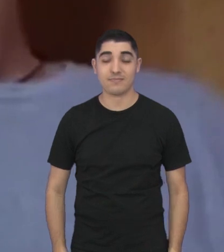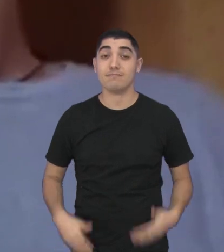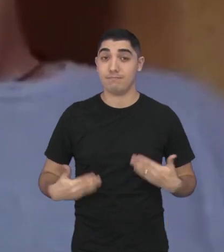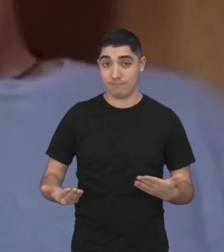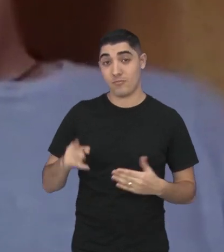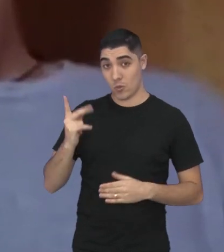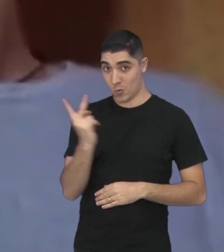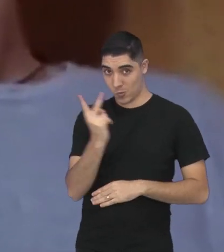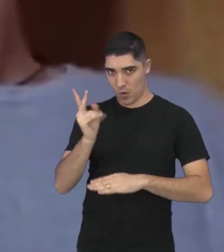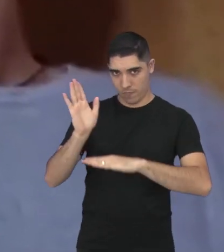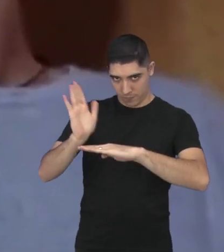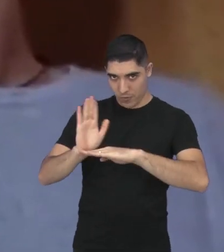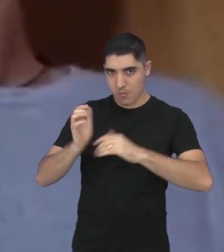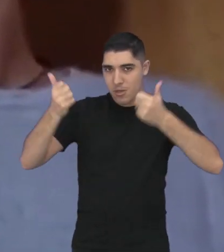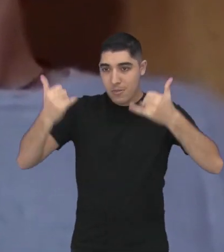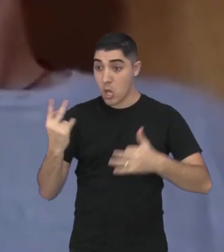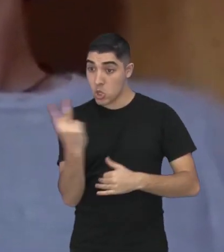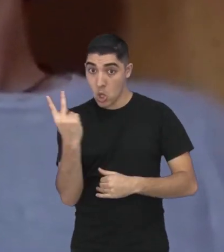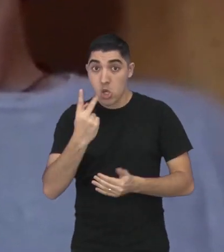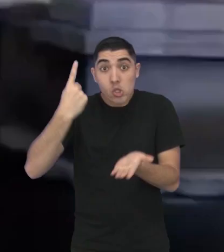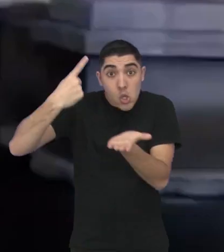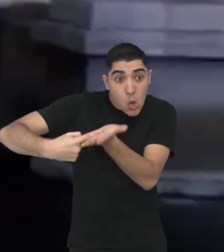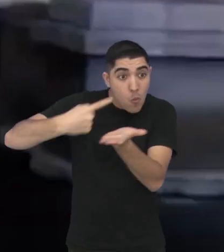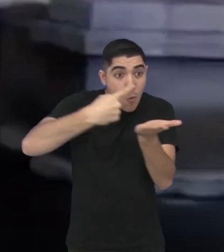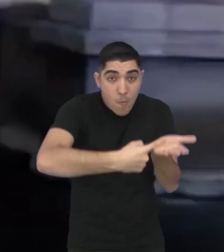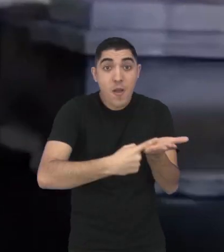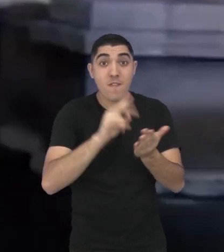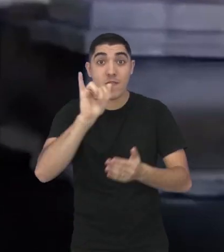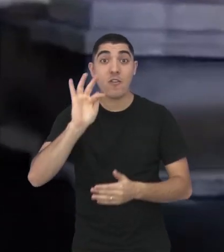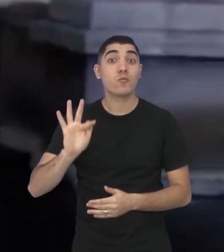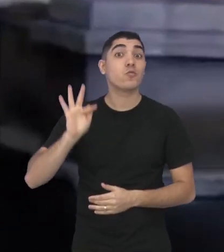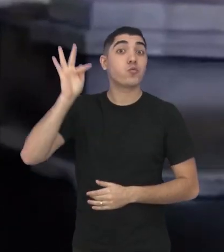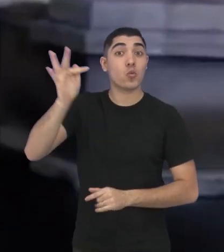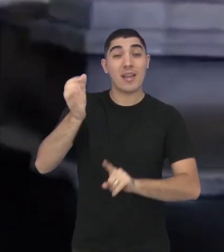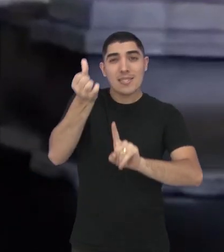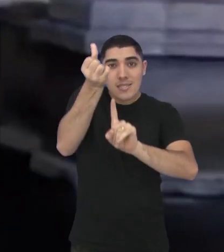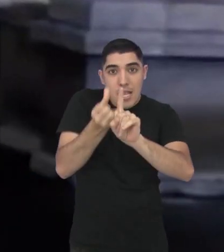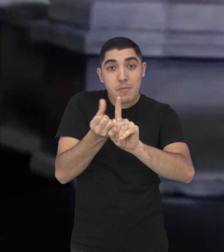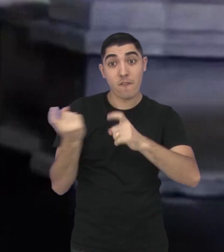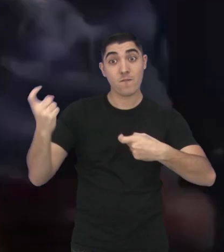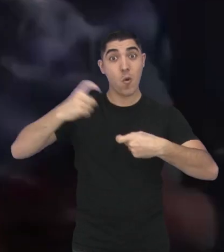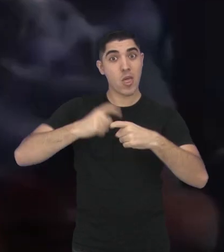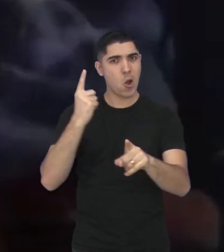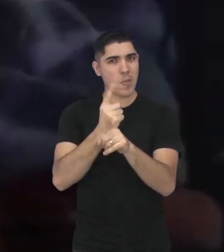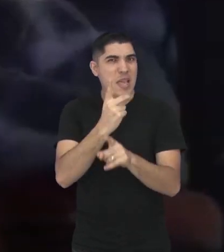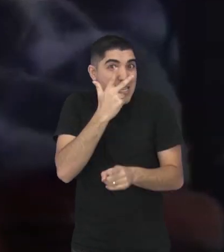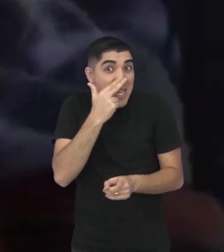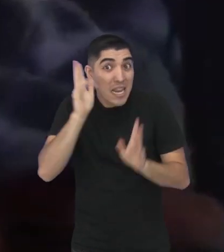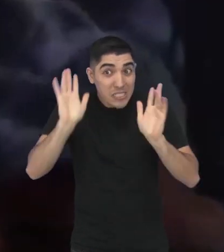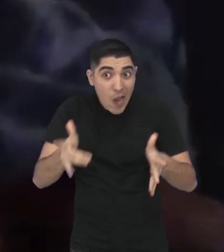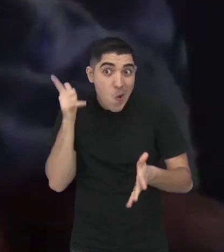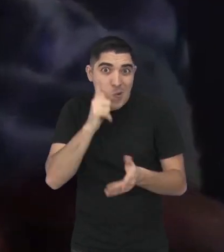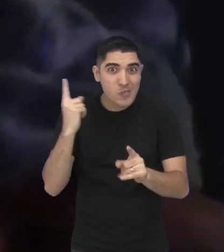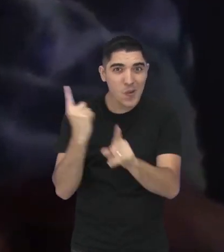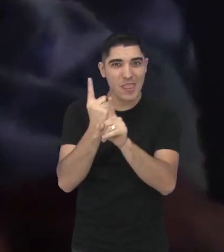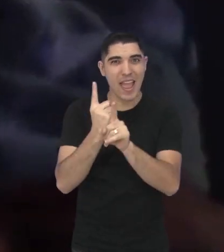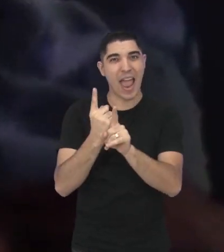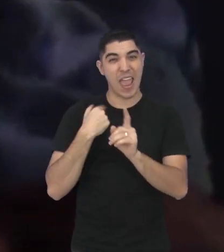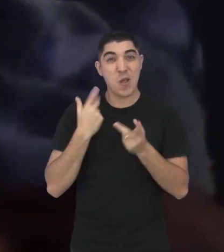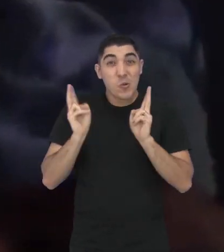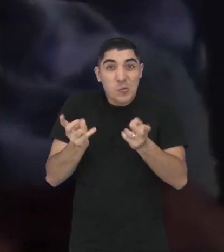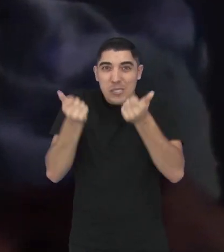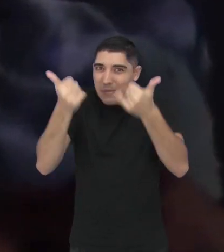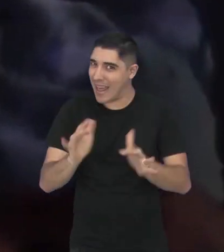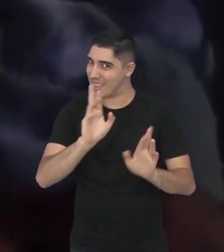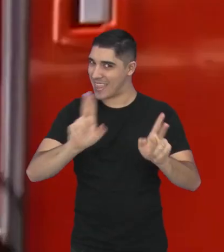Inclusive, na despedida dos dois, eles prometem se reencontrar seis meses depois. E aí, será que colou? Eu vou parar por aqui para não